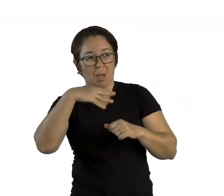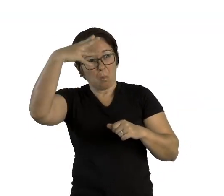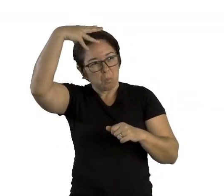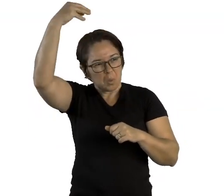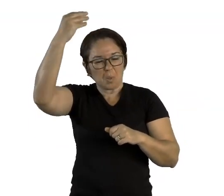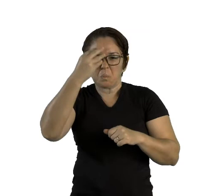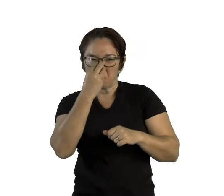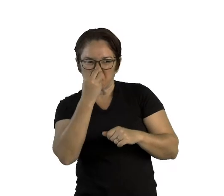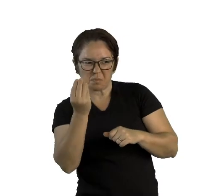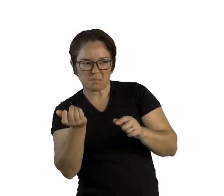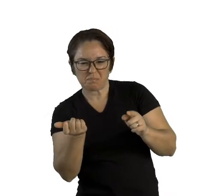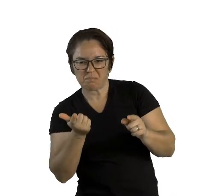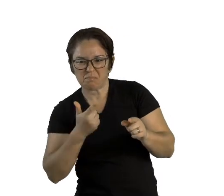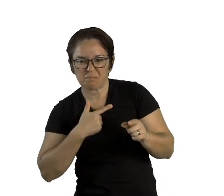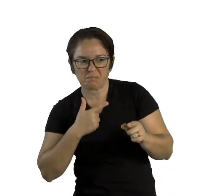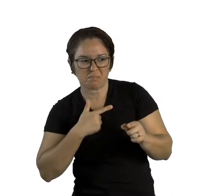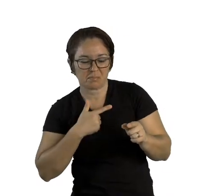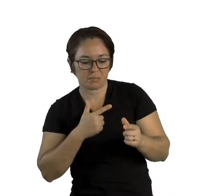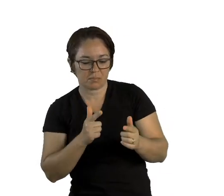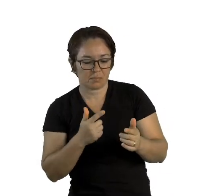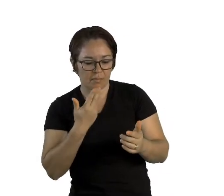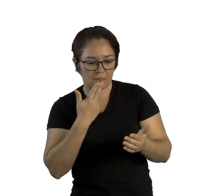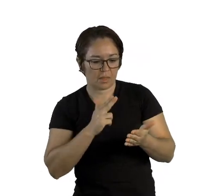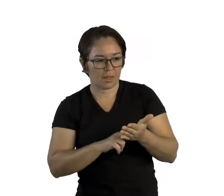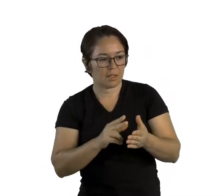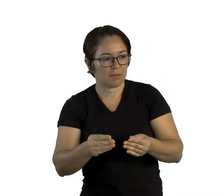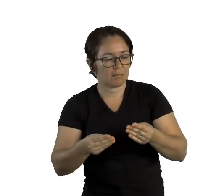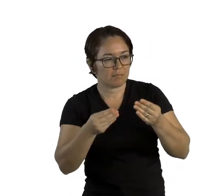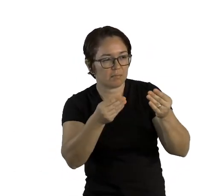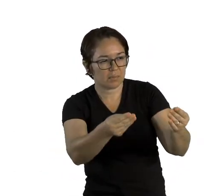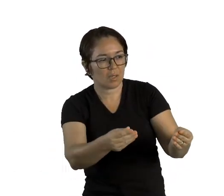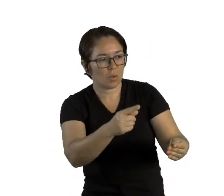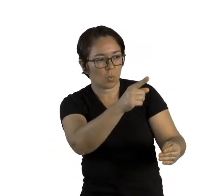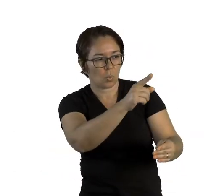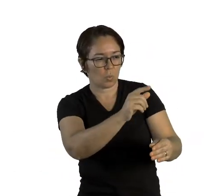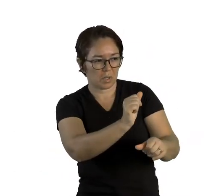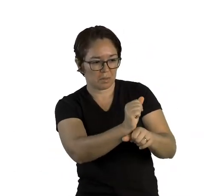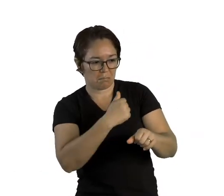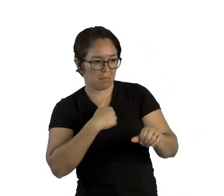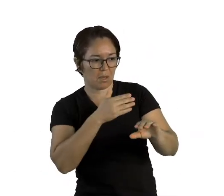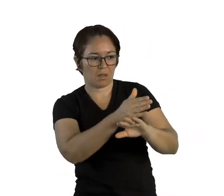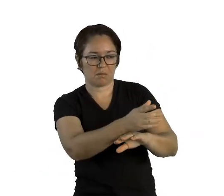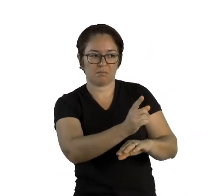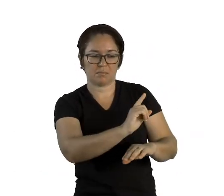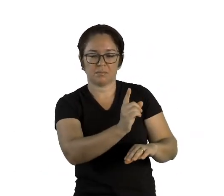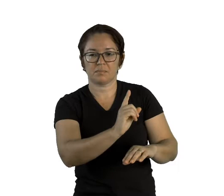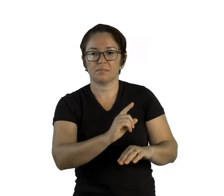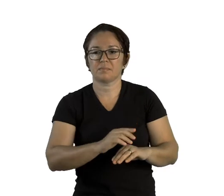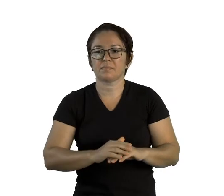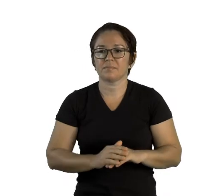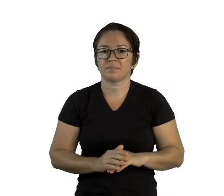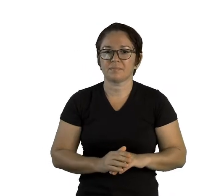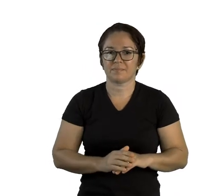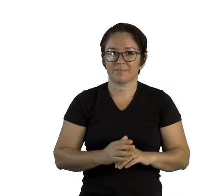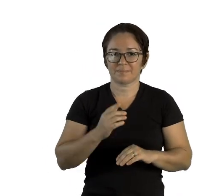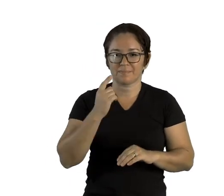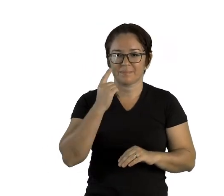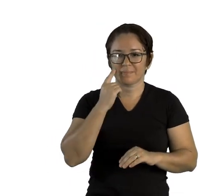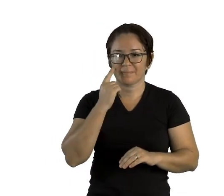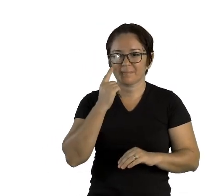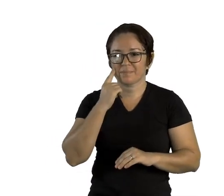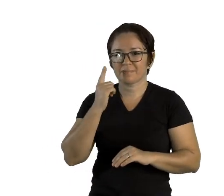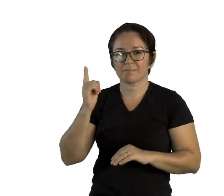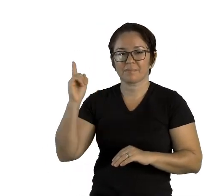não espere. Hoje é o seu dia de sorte. Em pório da bruxaria, temos vassouras